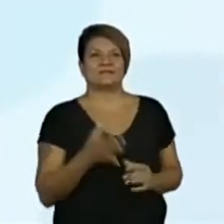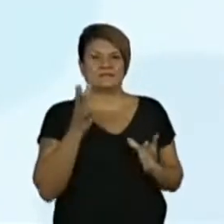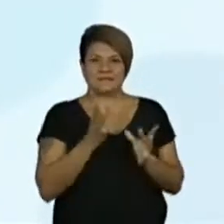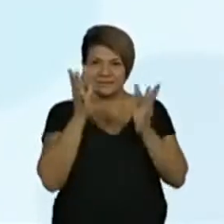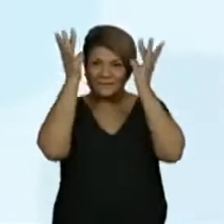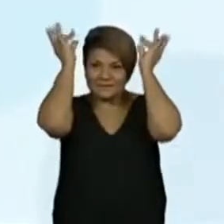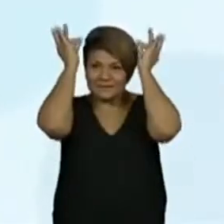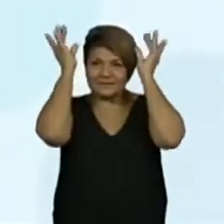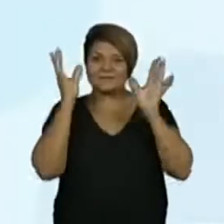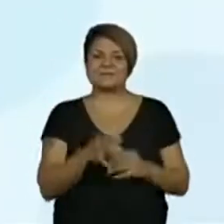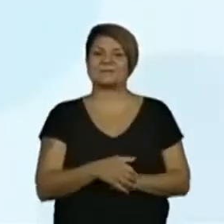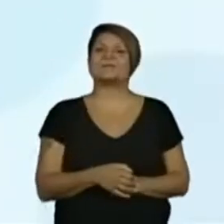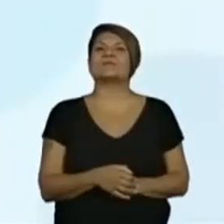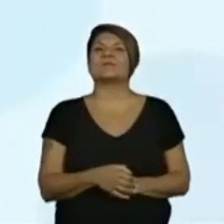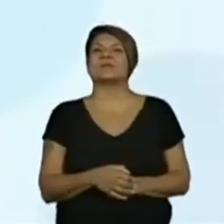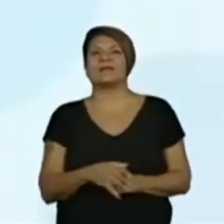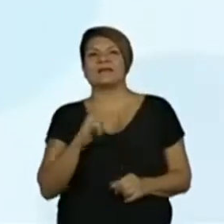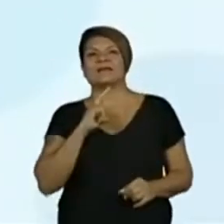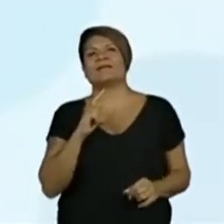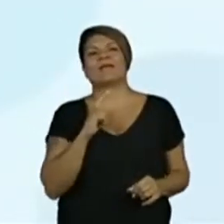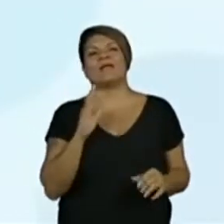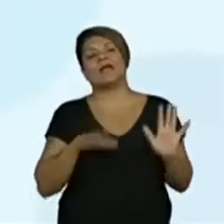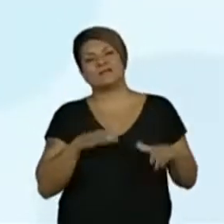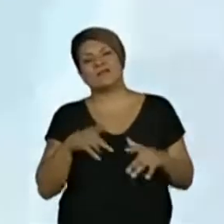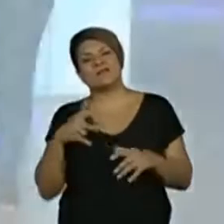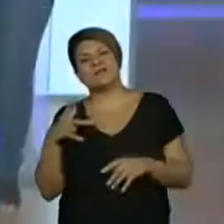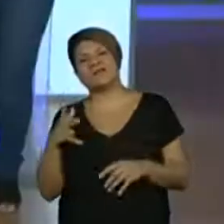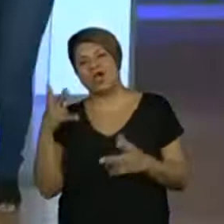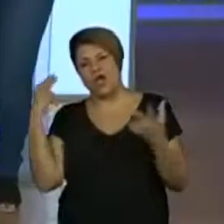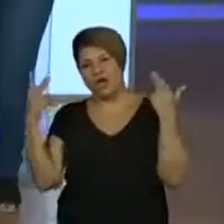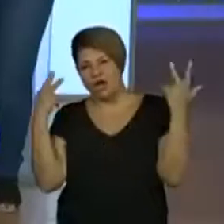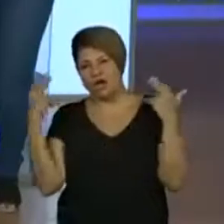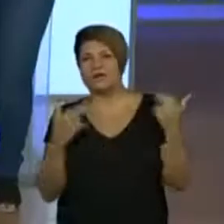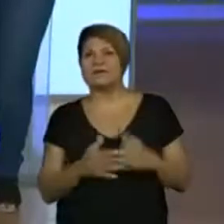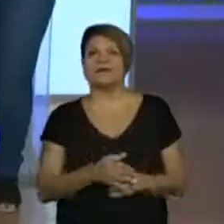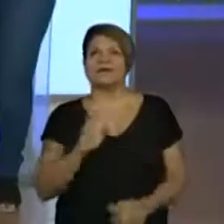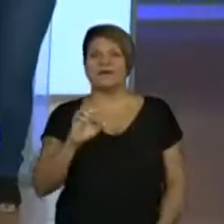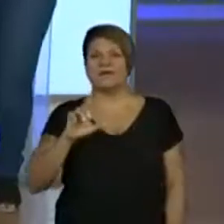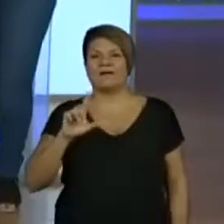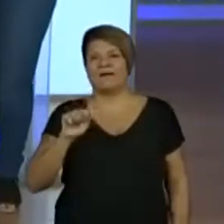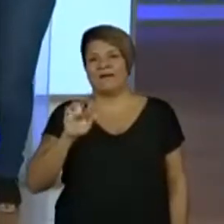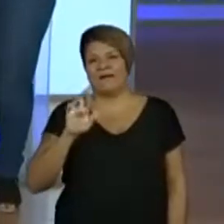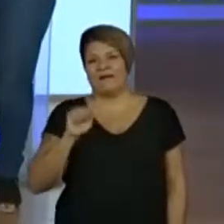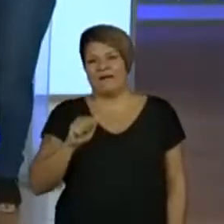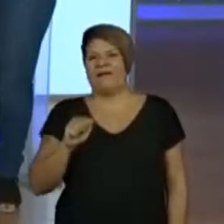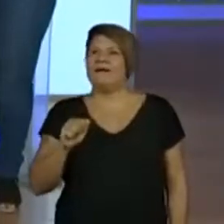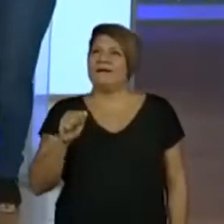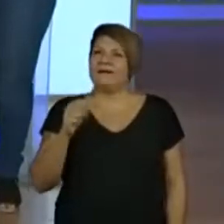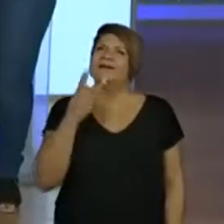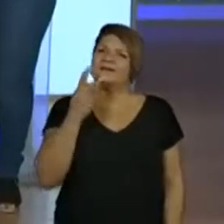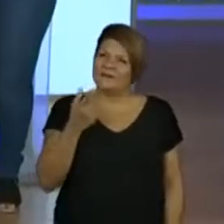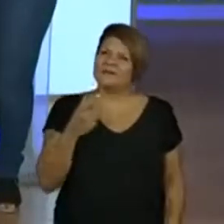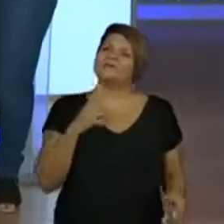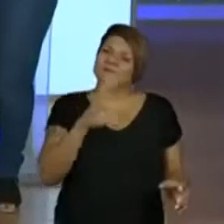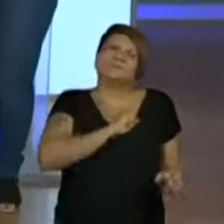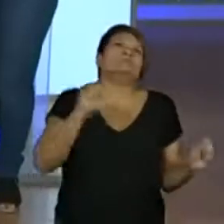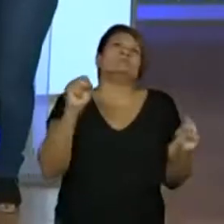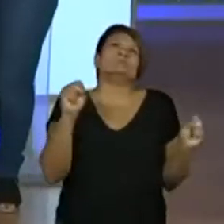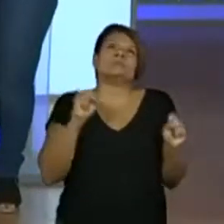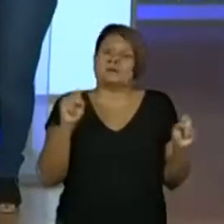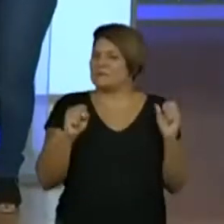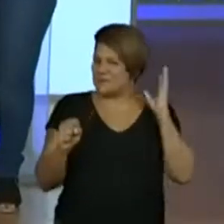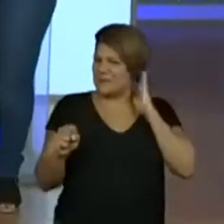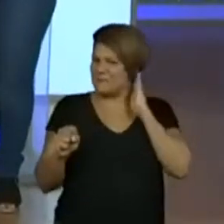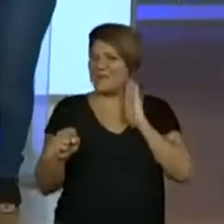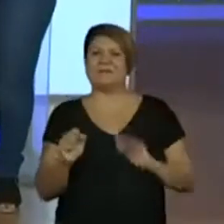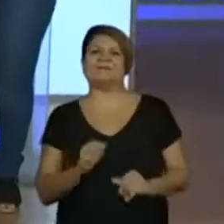prendedores. Hora ou outra a gente corta, né? A Clarinha diz que ama o cabelo dela. Legal, a gente tem que gostar mesmo do